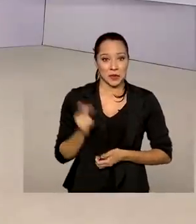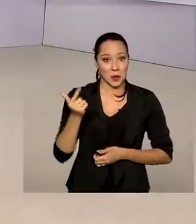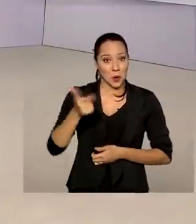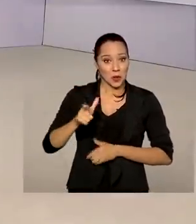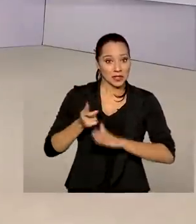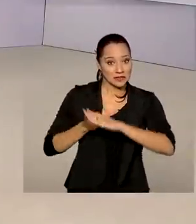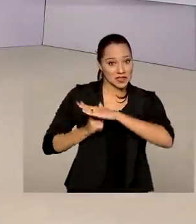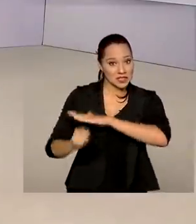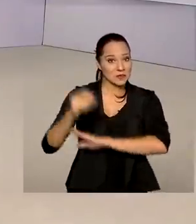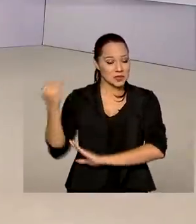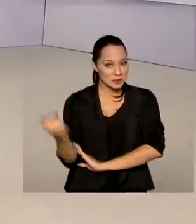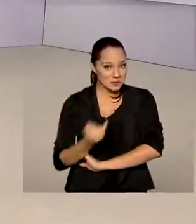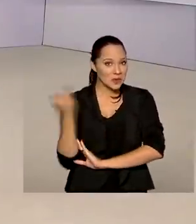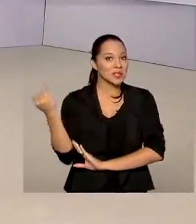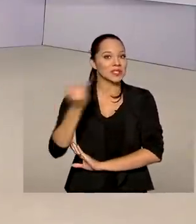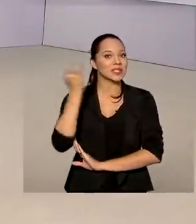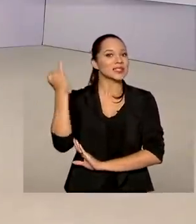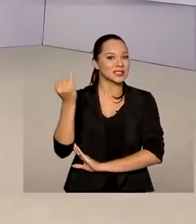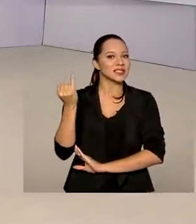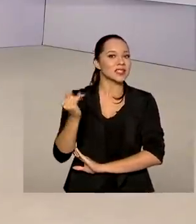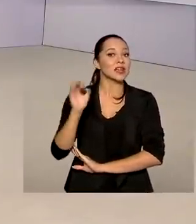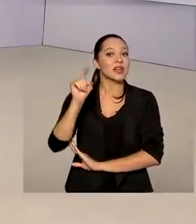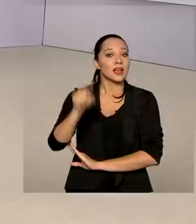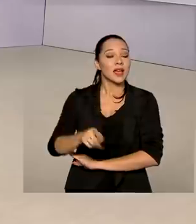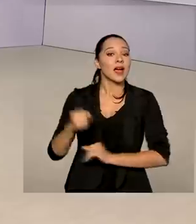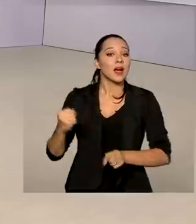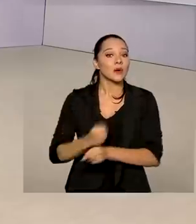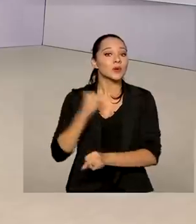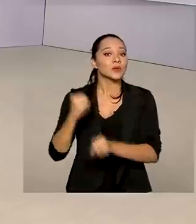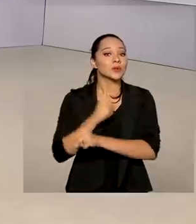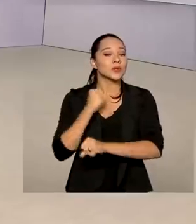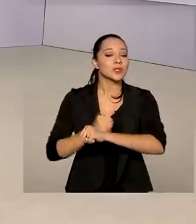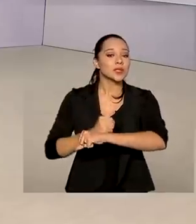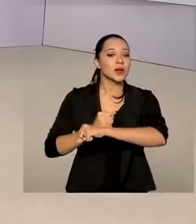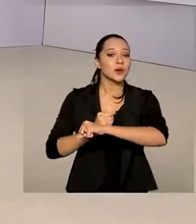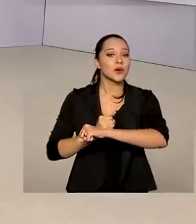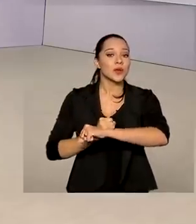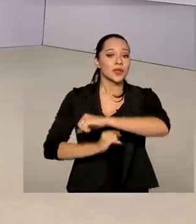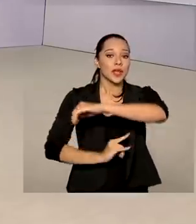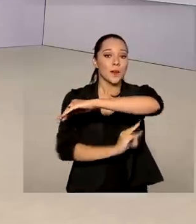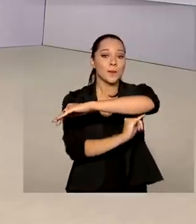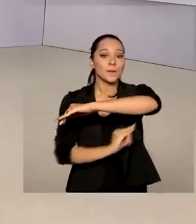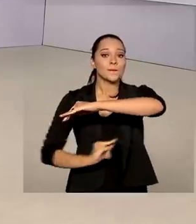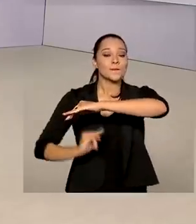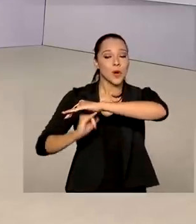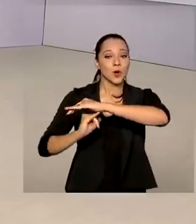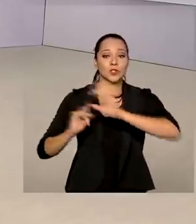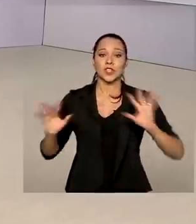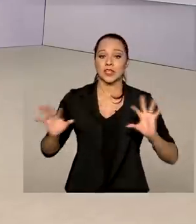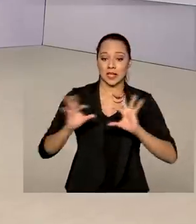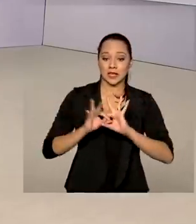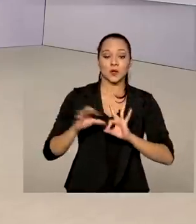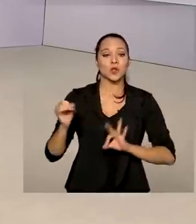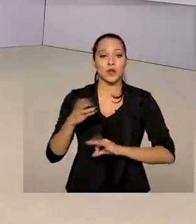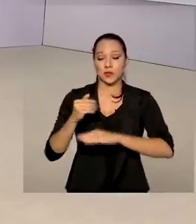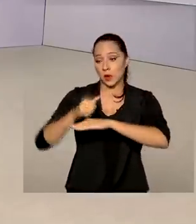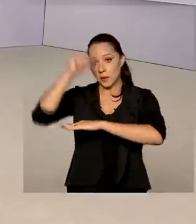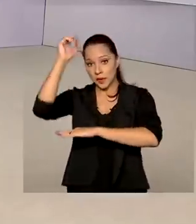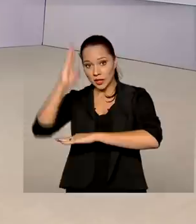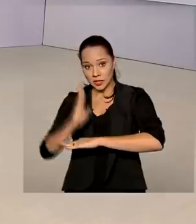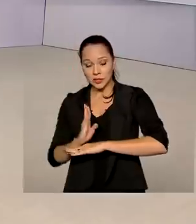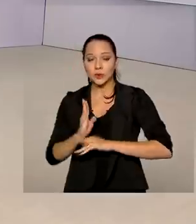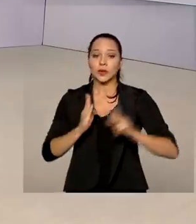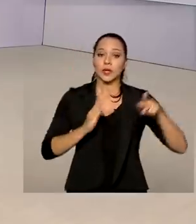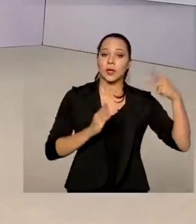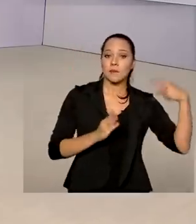investimento importante de Itaipu é a construção da Ponte da Integração, uma nova ligação entre Brasil e